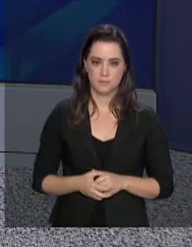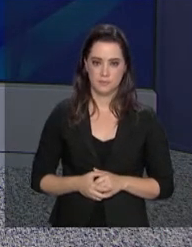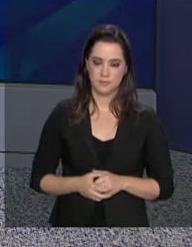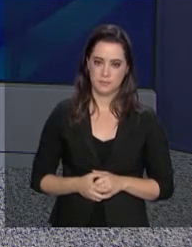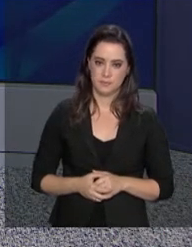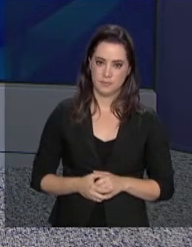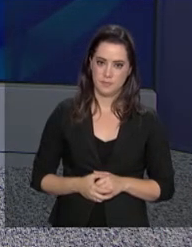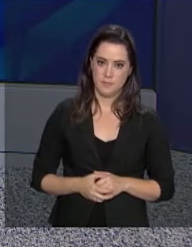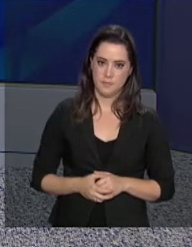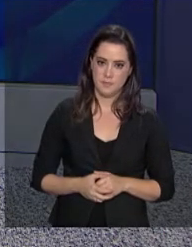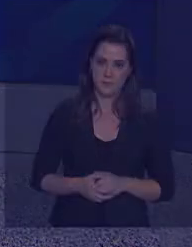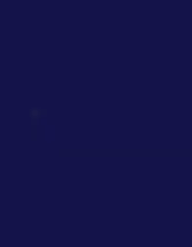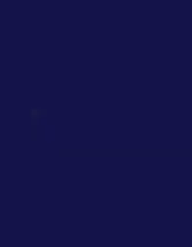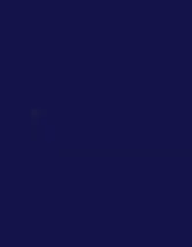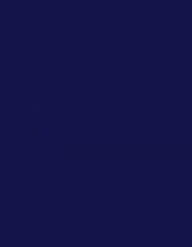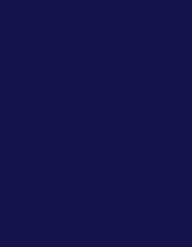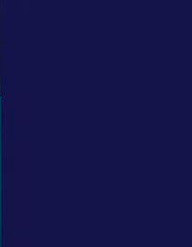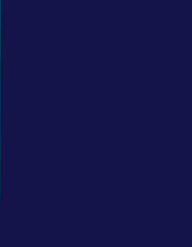do governo federal.